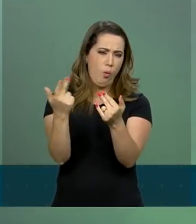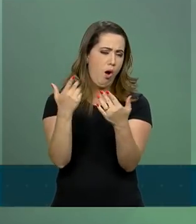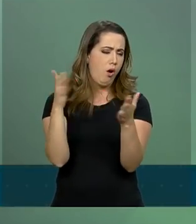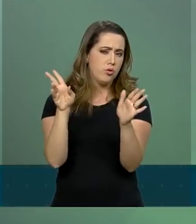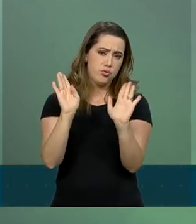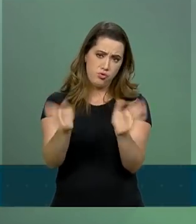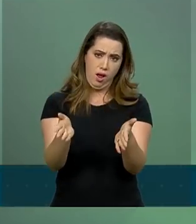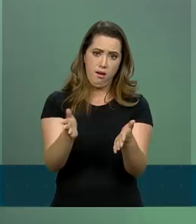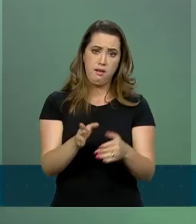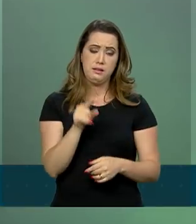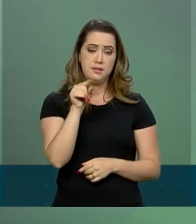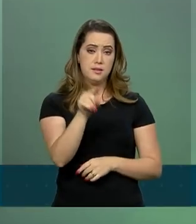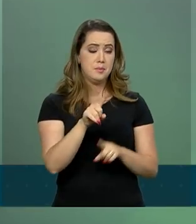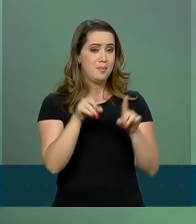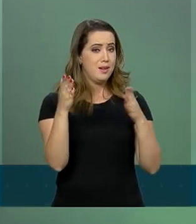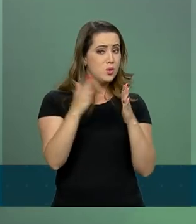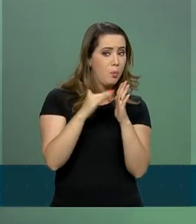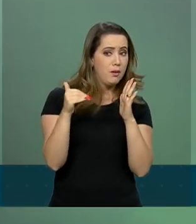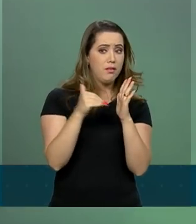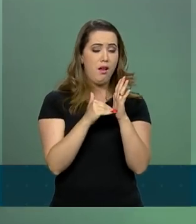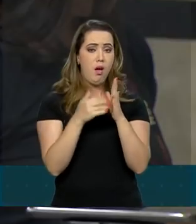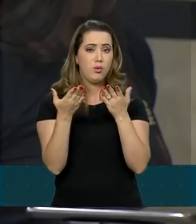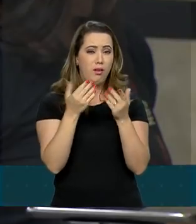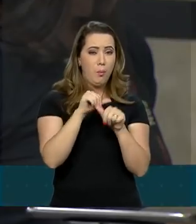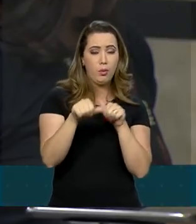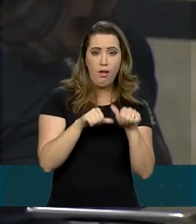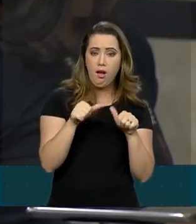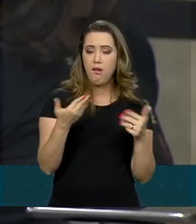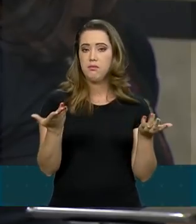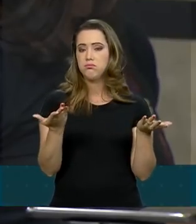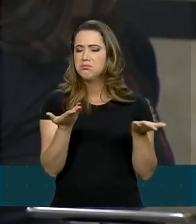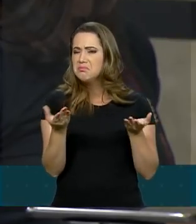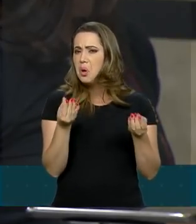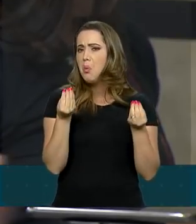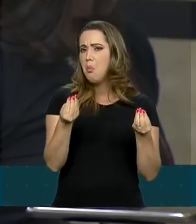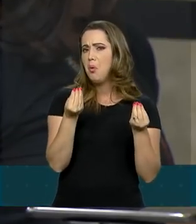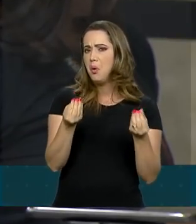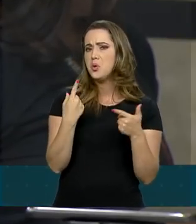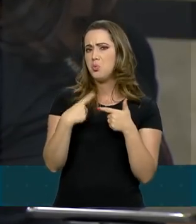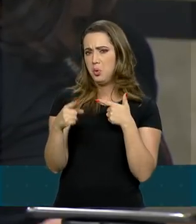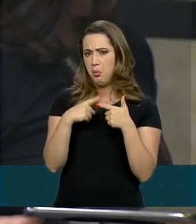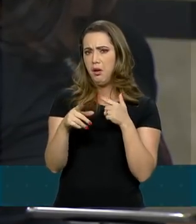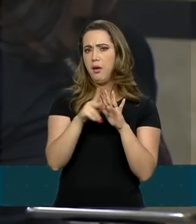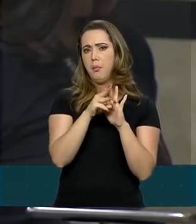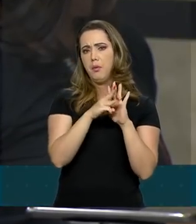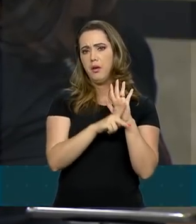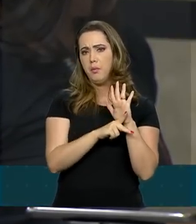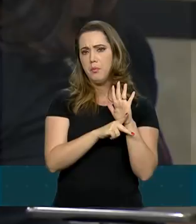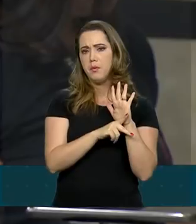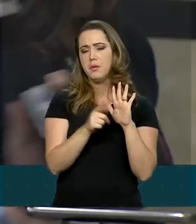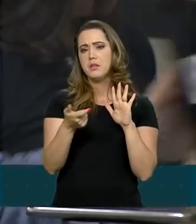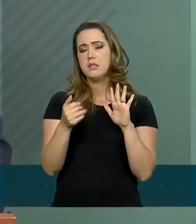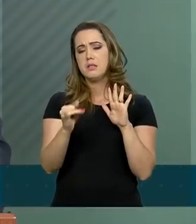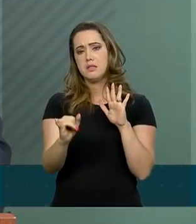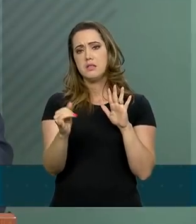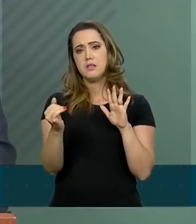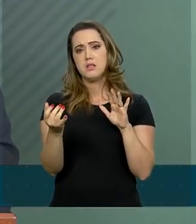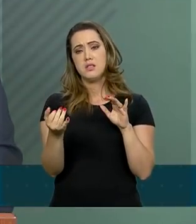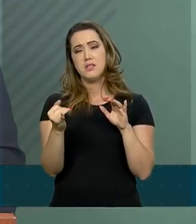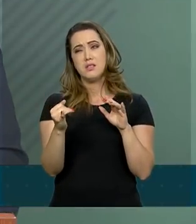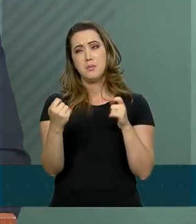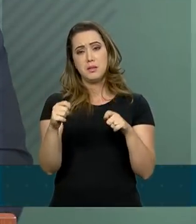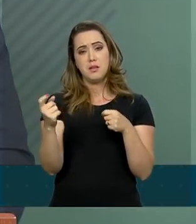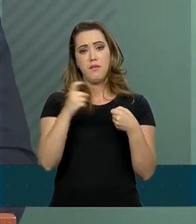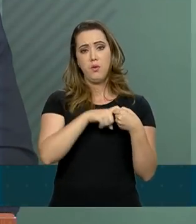Vai ter alguma ação do Planalto, uma tentativa de mudar isso, porque pode acabar caducando a MP, se tiver que voltar para a Câmara. Ok.